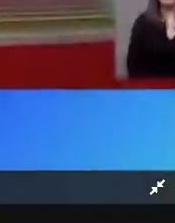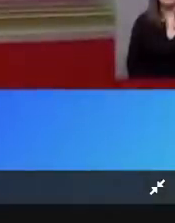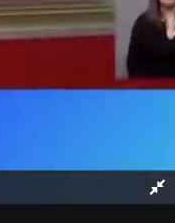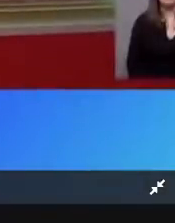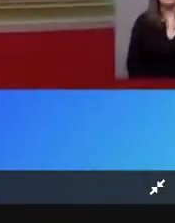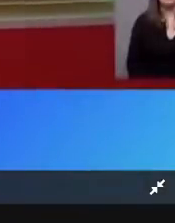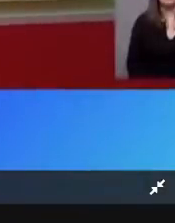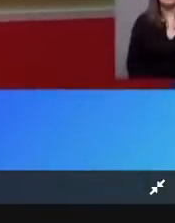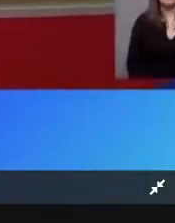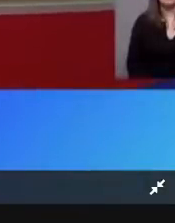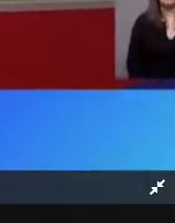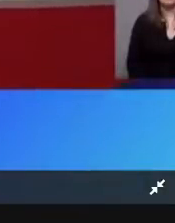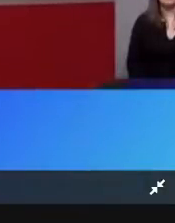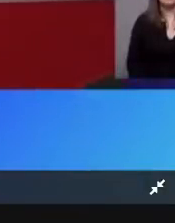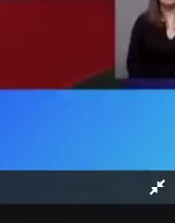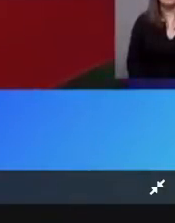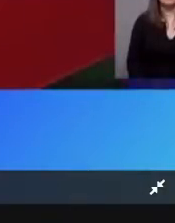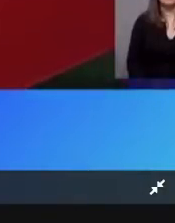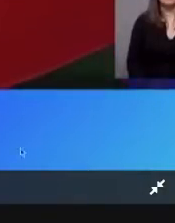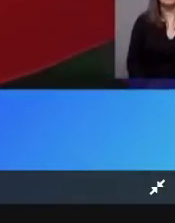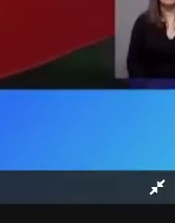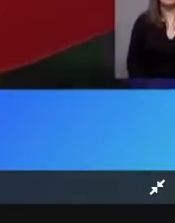mensagens que eram o mais interessante do programa.